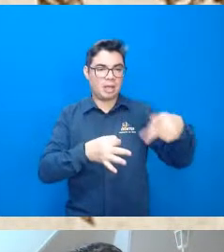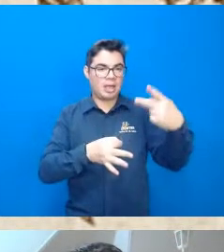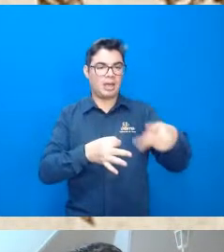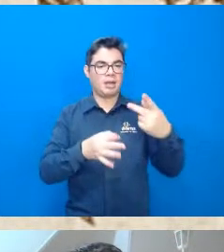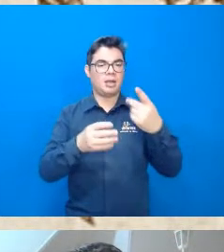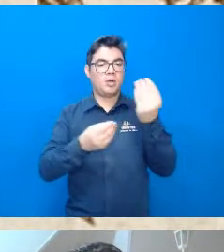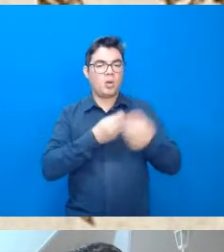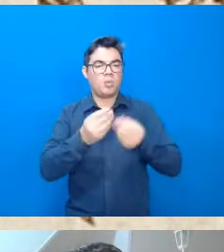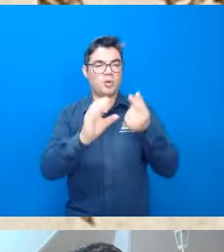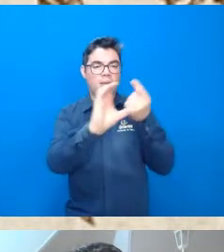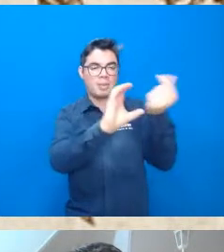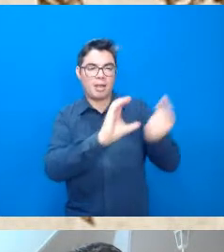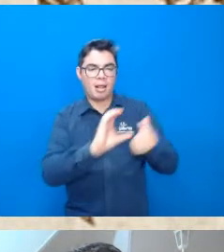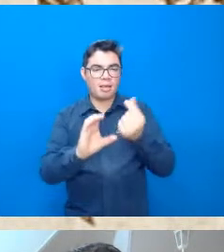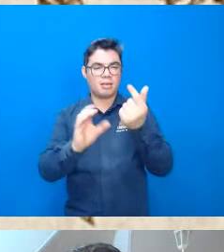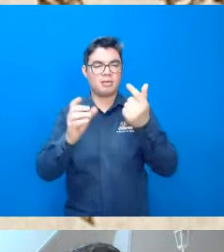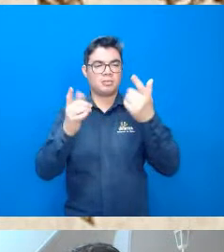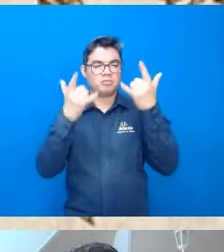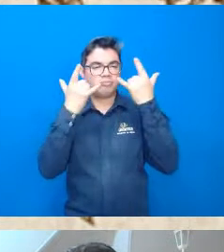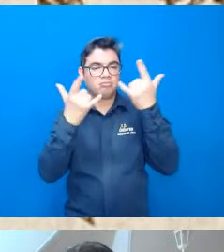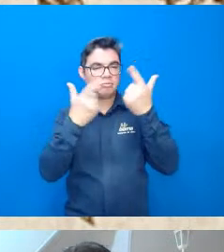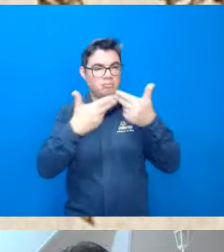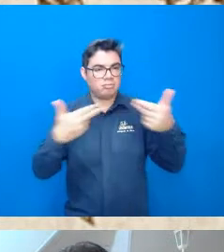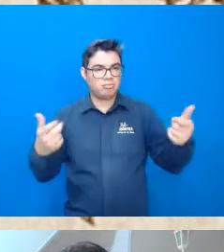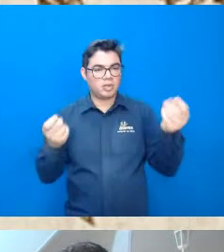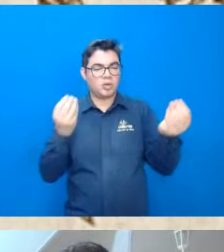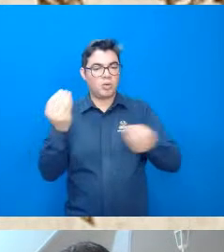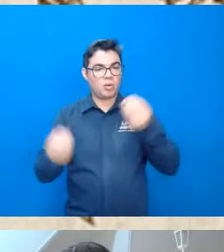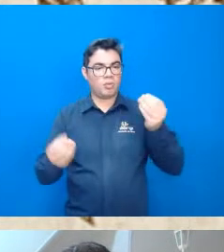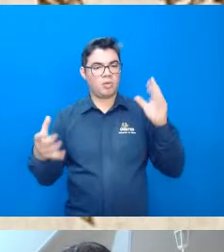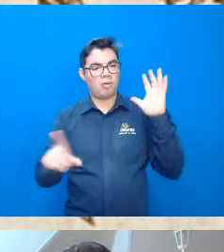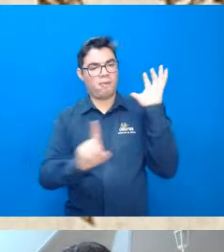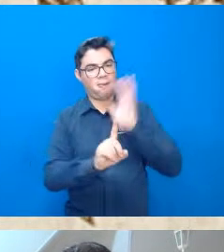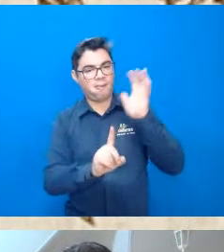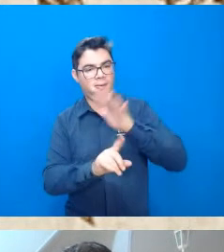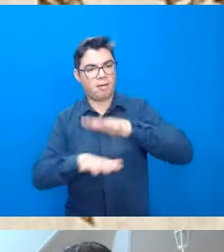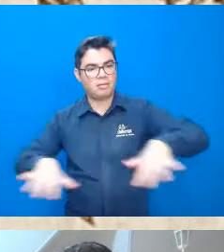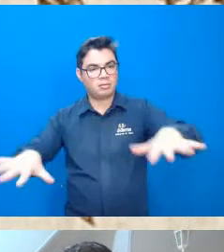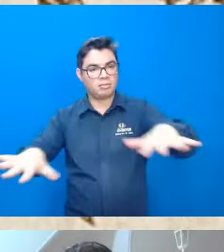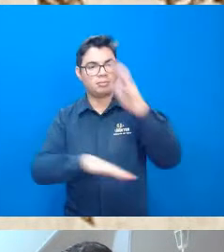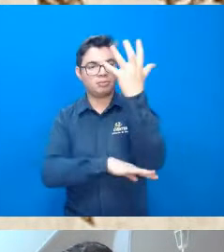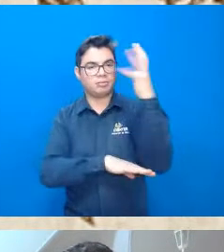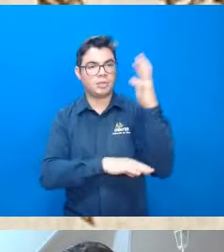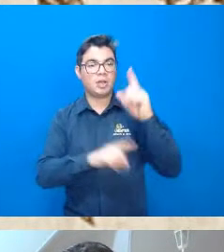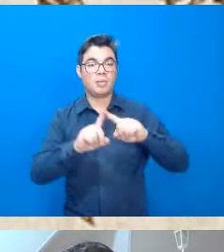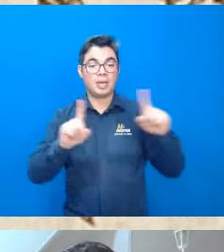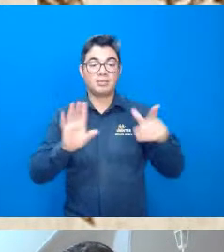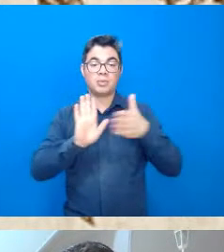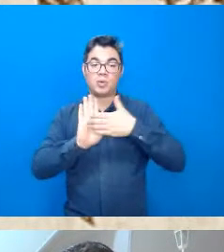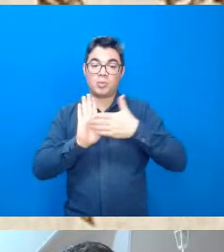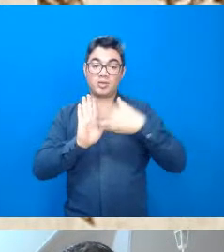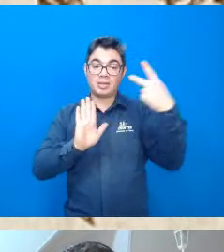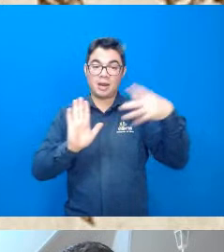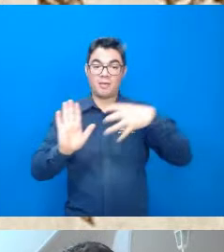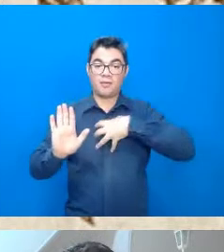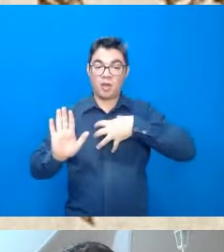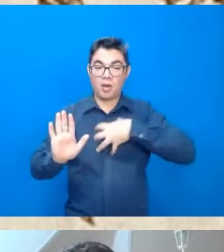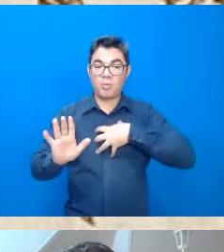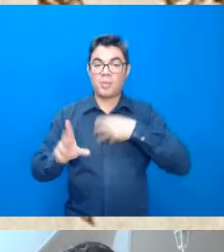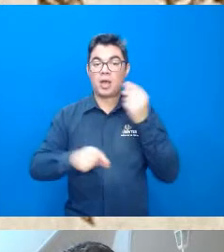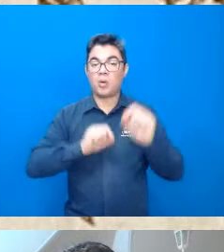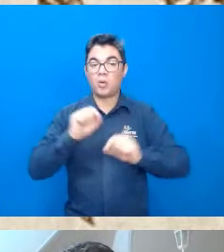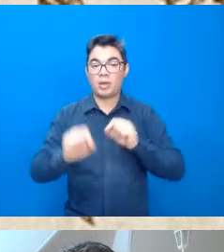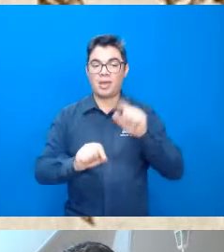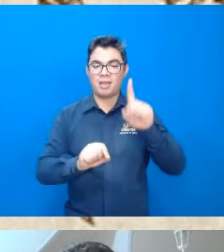capitalismo como tem a outra pergunta também como efetivar isso né talvez por isso que ele propôs formas de você ao mesmo tempo